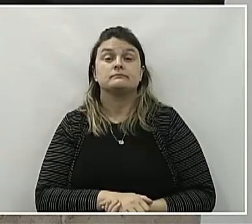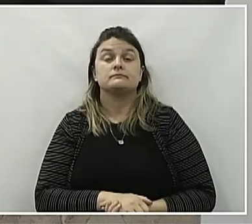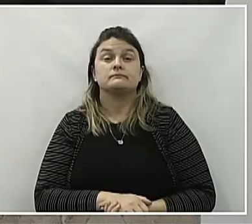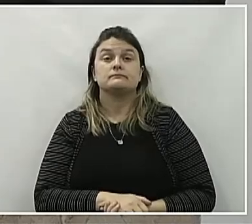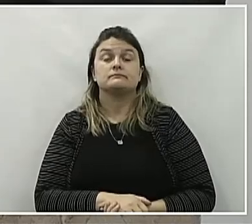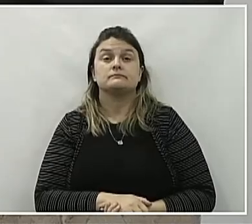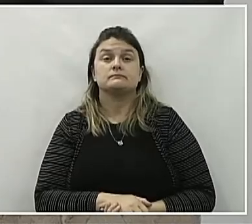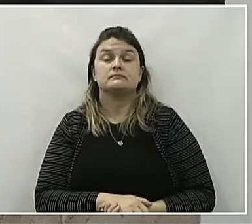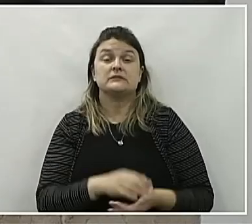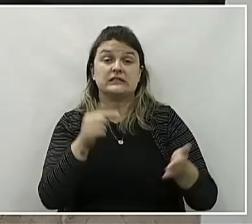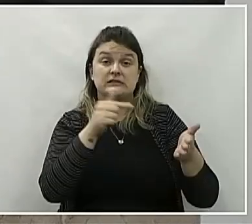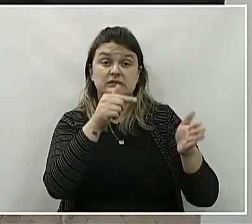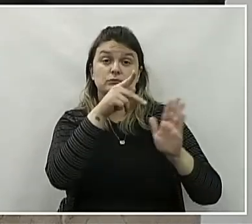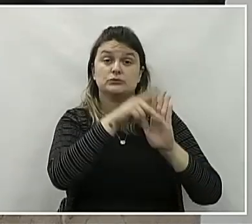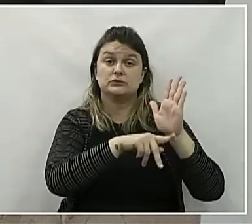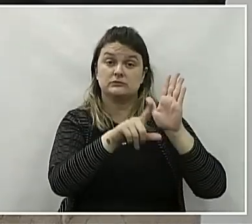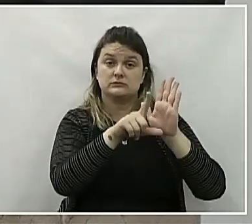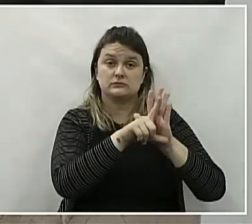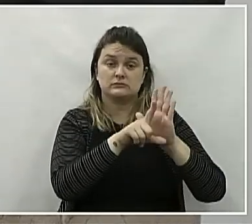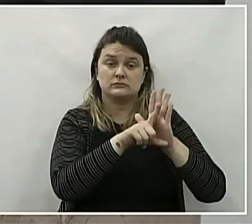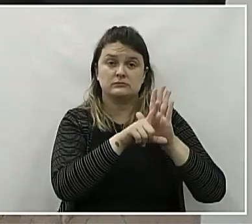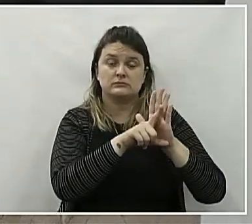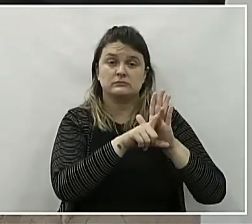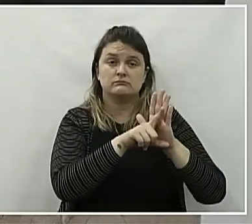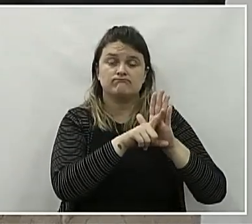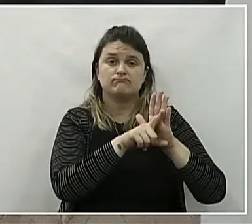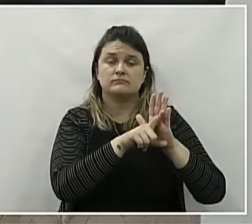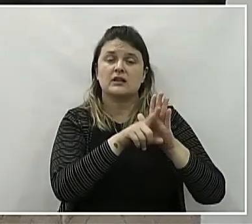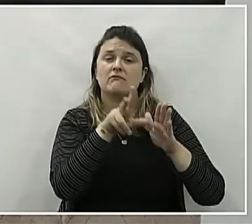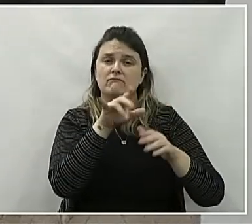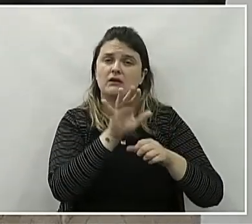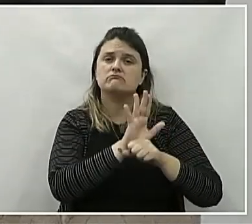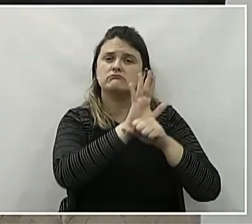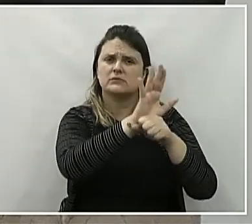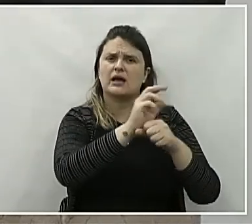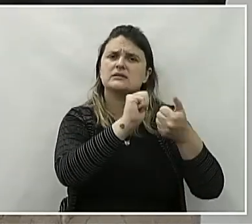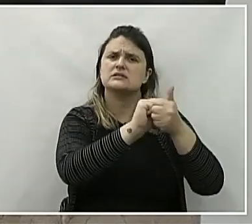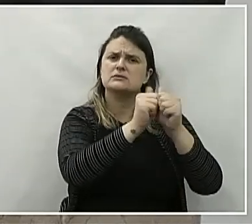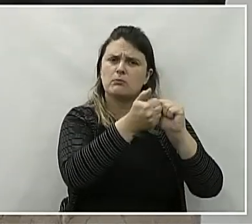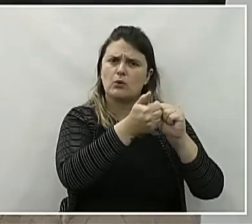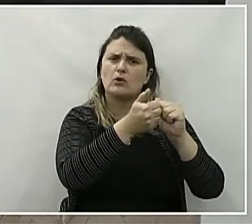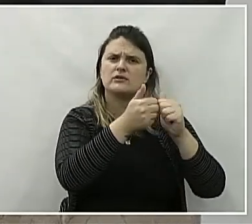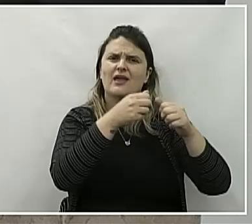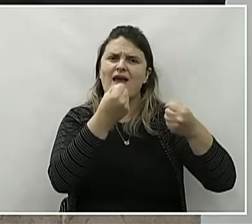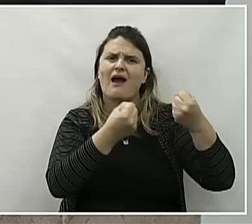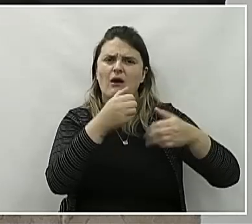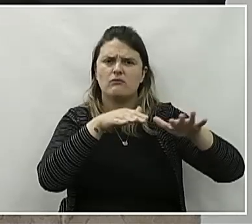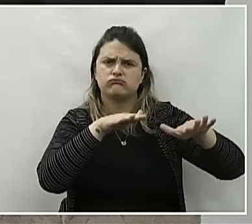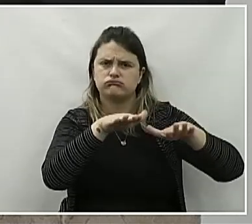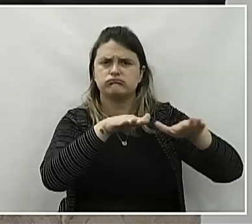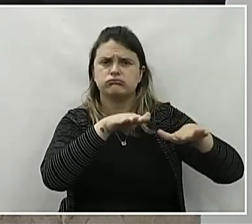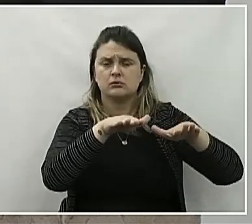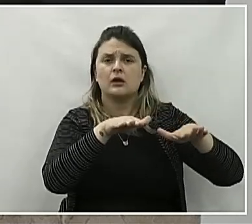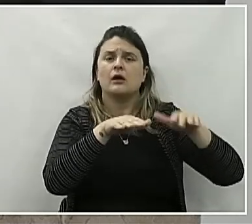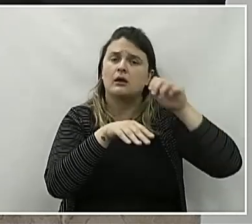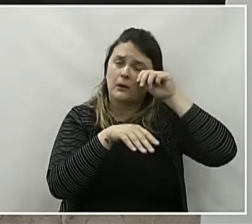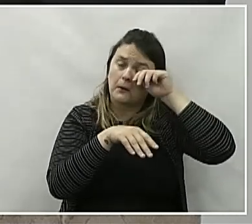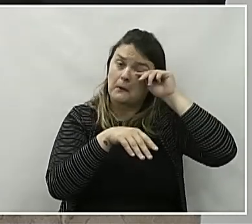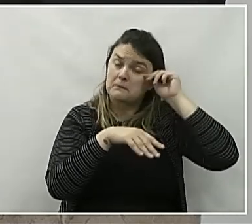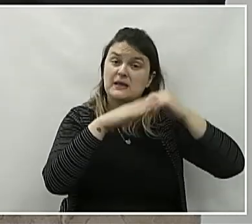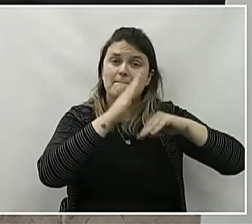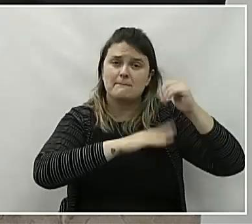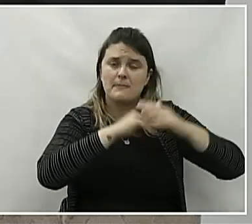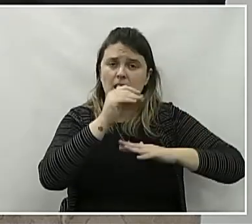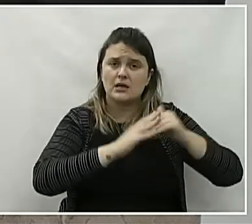Esse projeto de lei vem só contribuir com o esporte de União da Vitória, né? É a prática